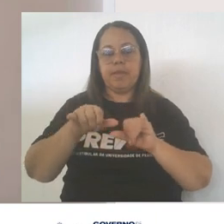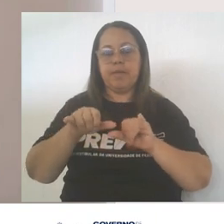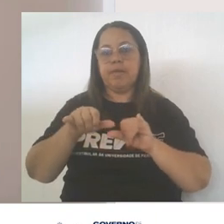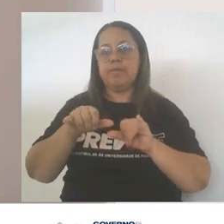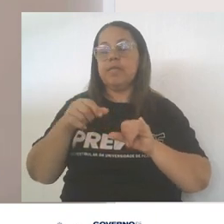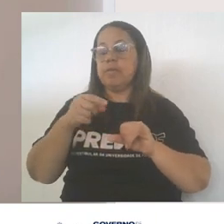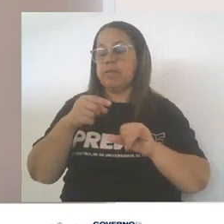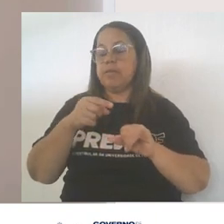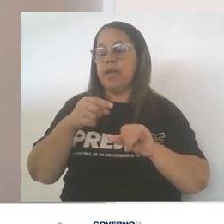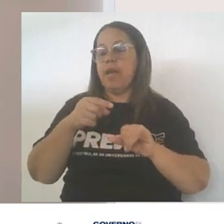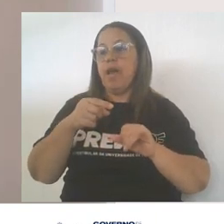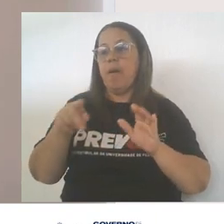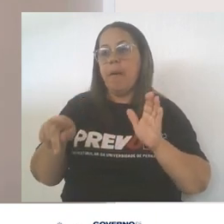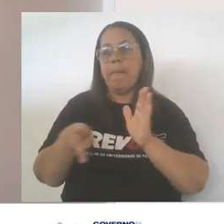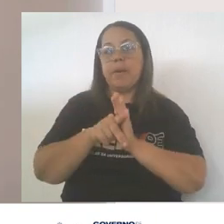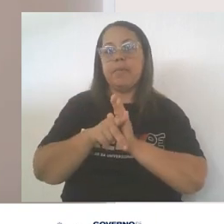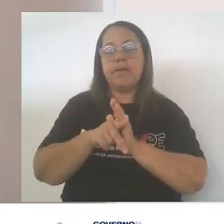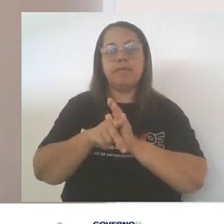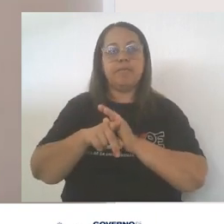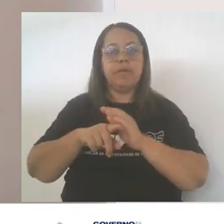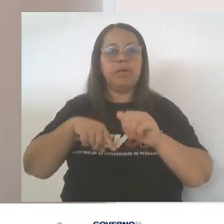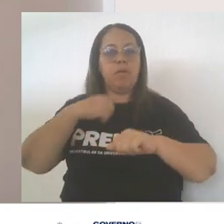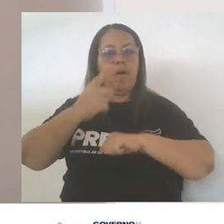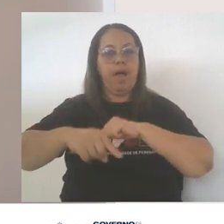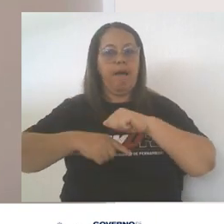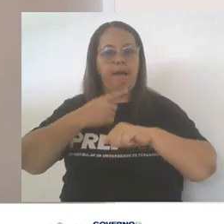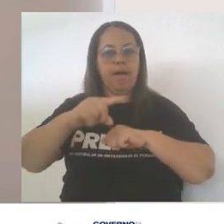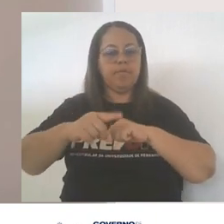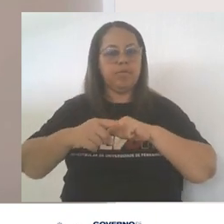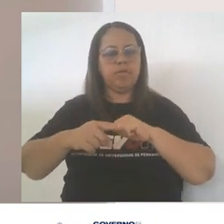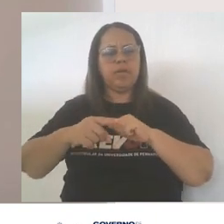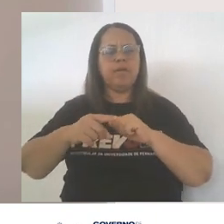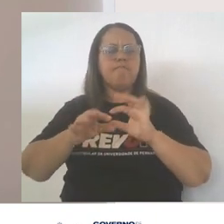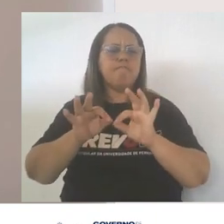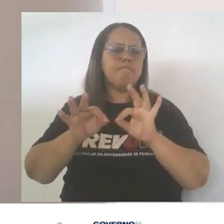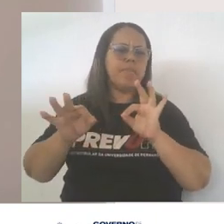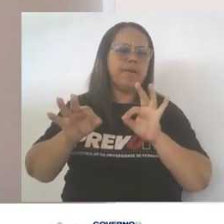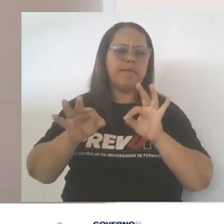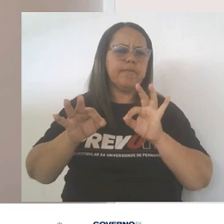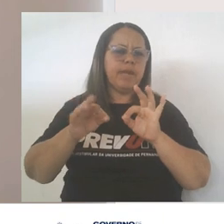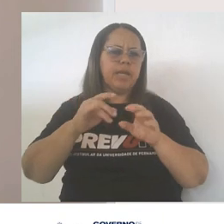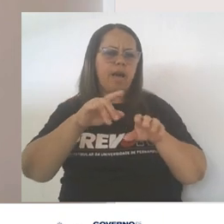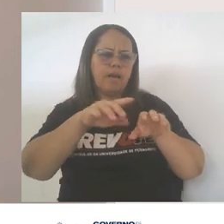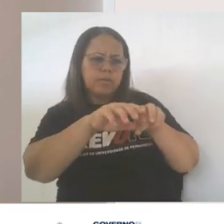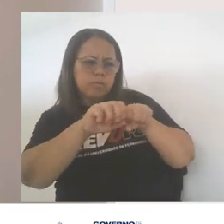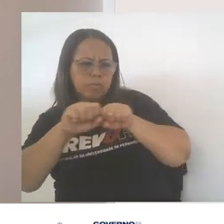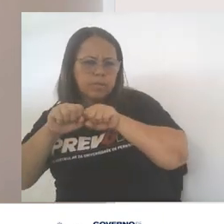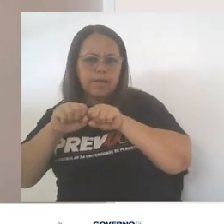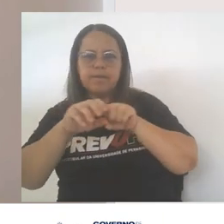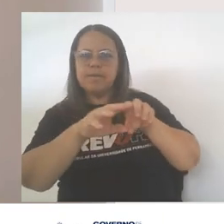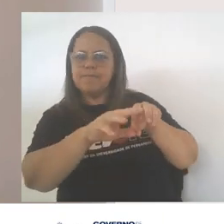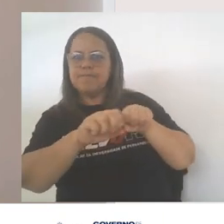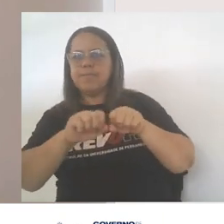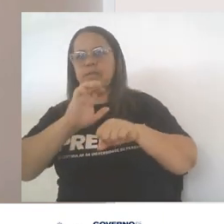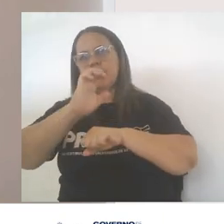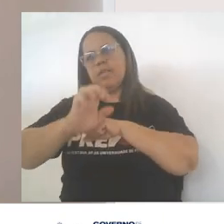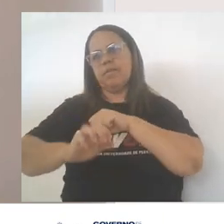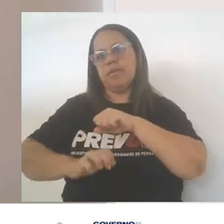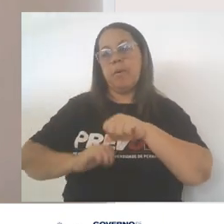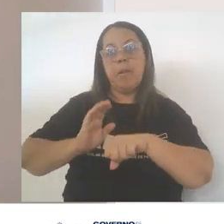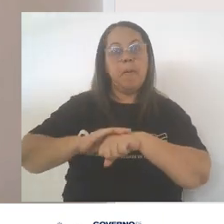é uma propriedade dos átomos que mede sua atração pelos elétrons em uma ligação química. Quanto mais